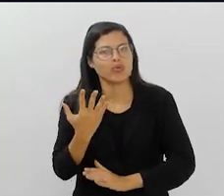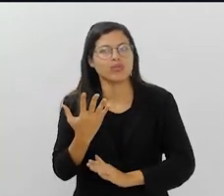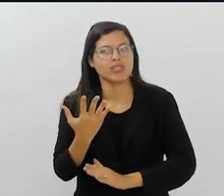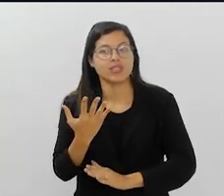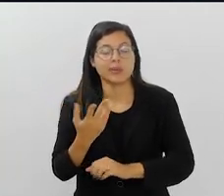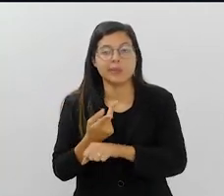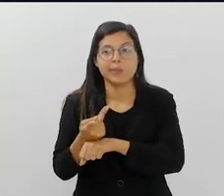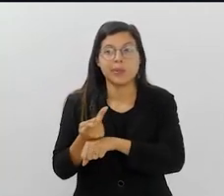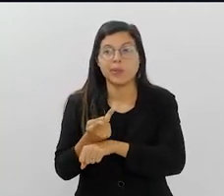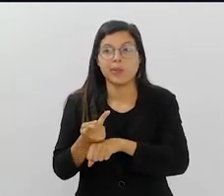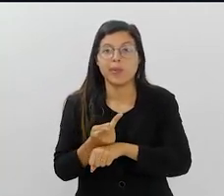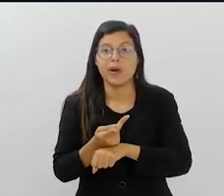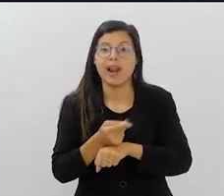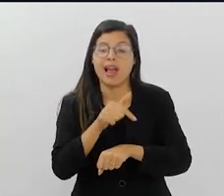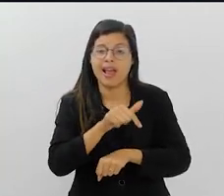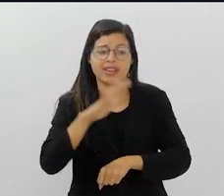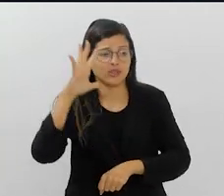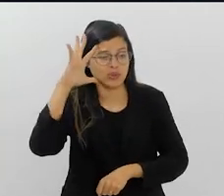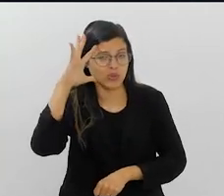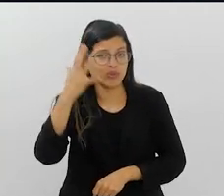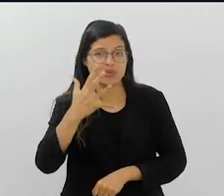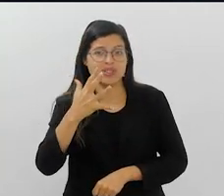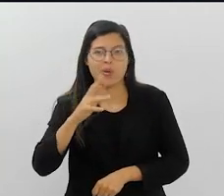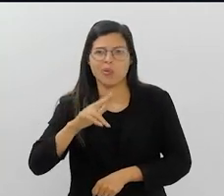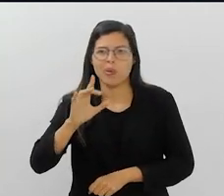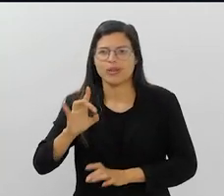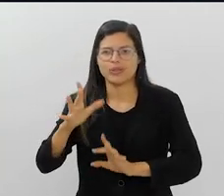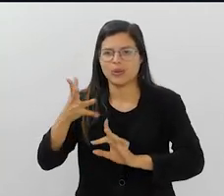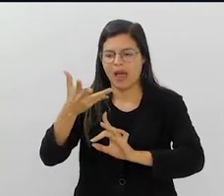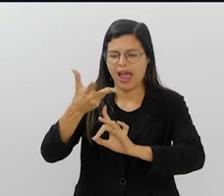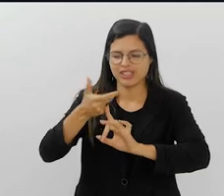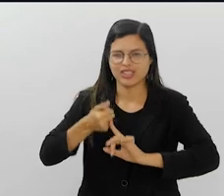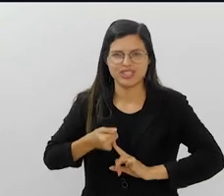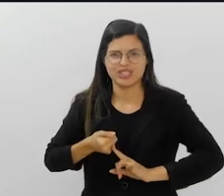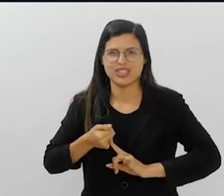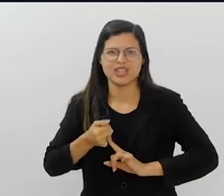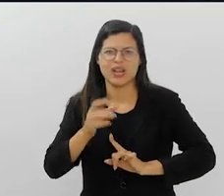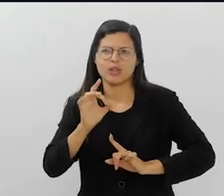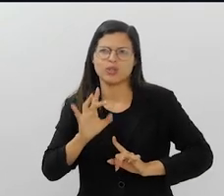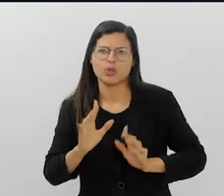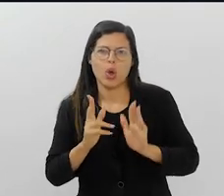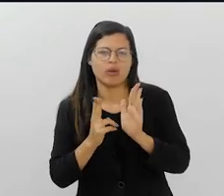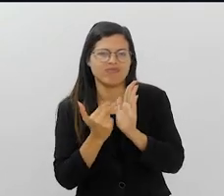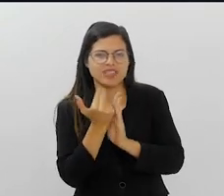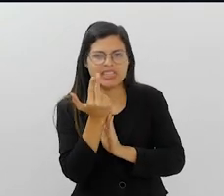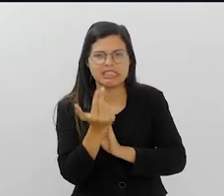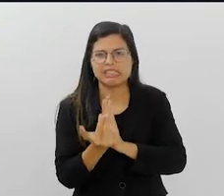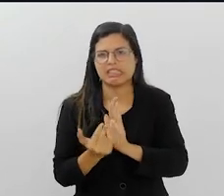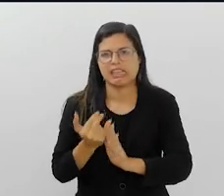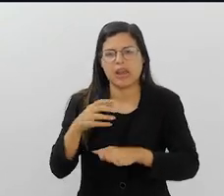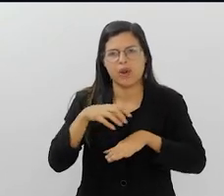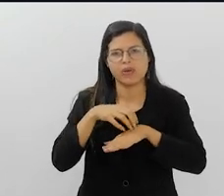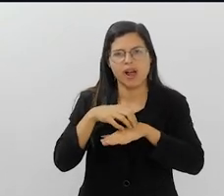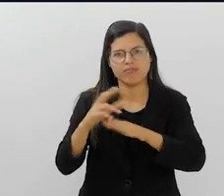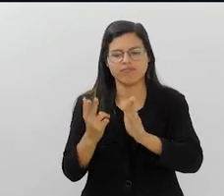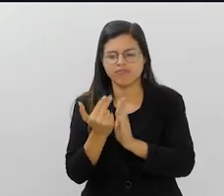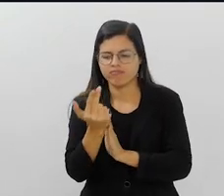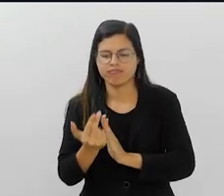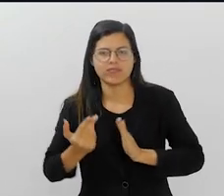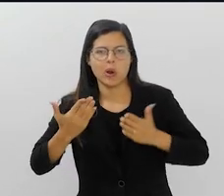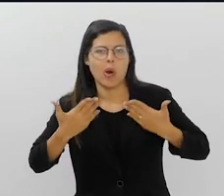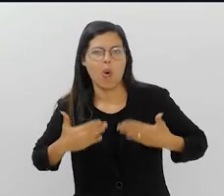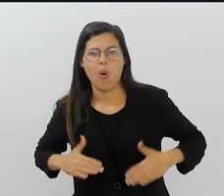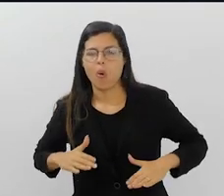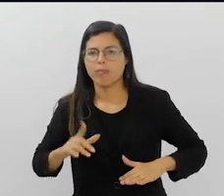e buscar justamente isso, as soluções. Então, não basta você ser o artista. Ah, só desenho, figurino e carro alegórico. Não.